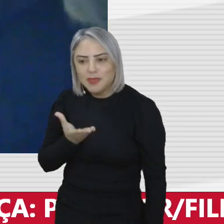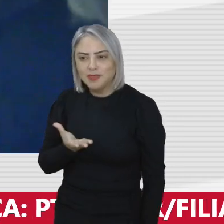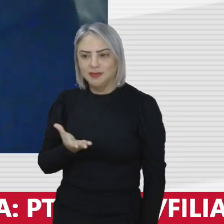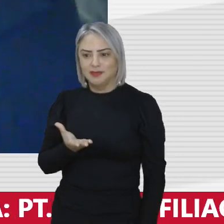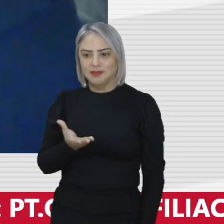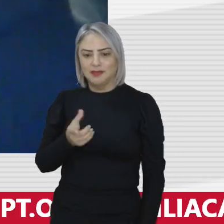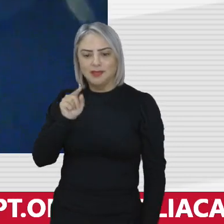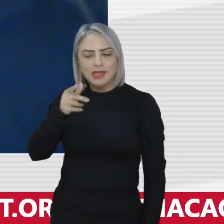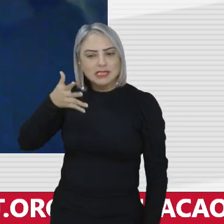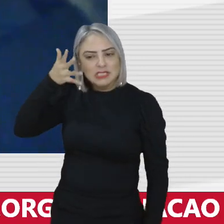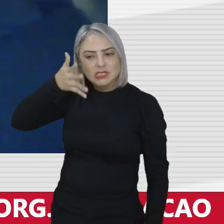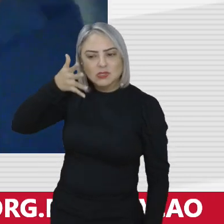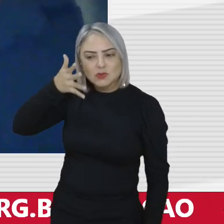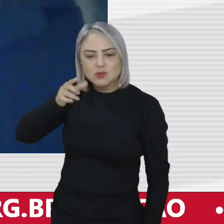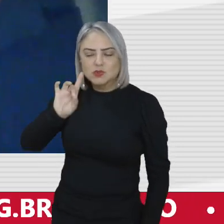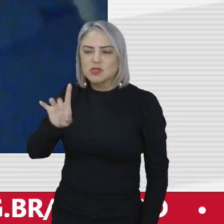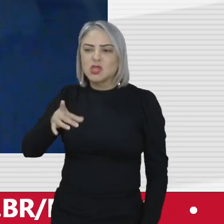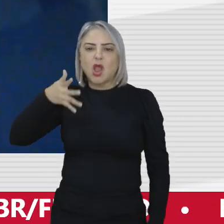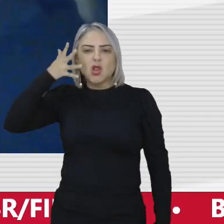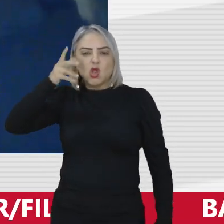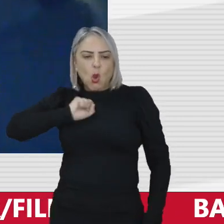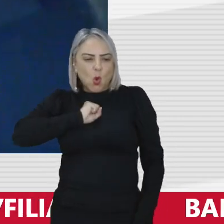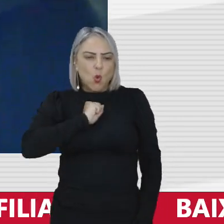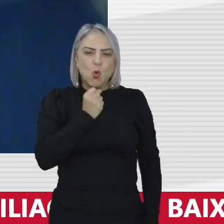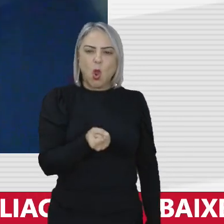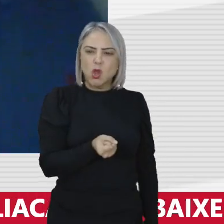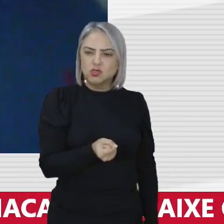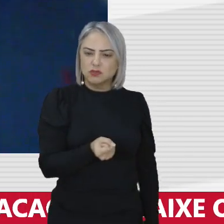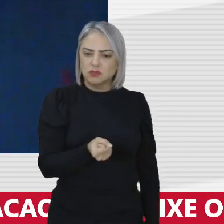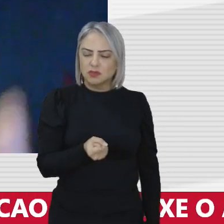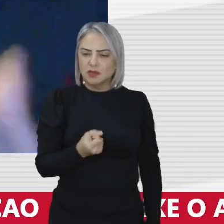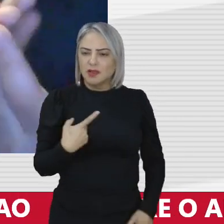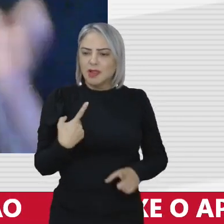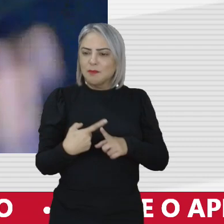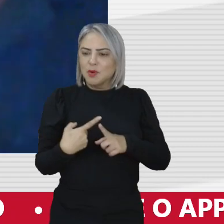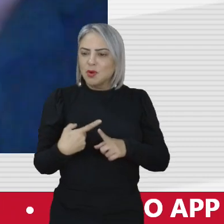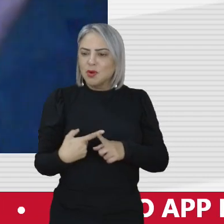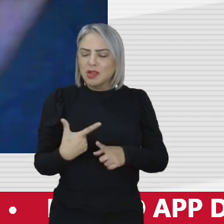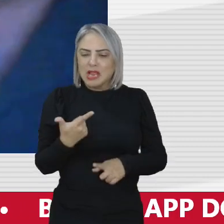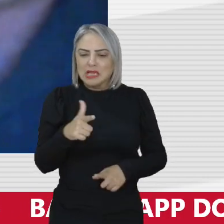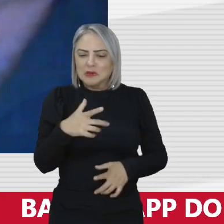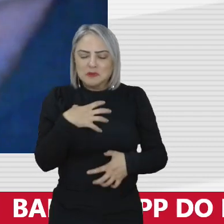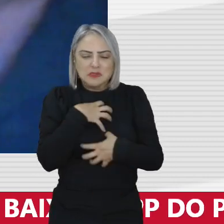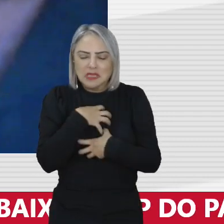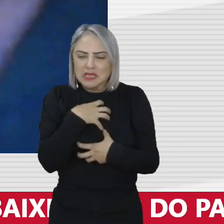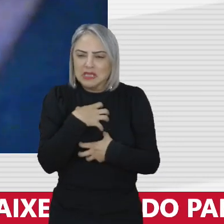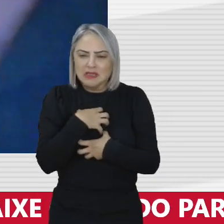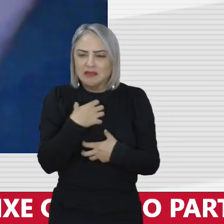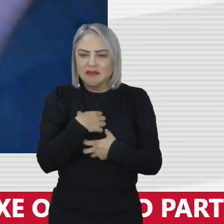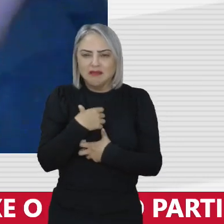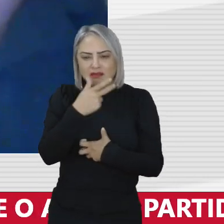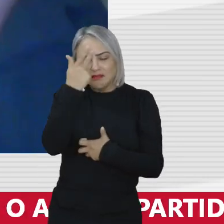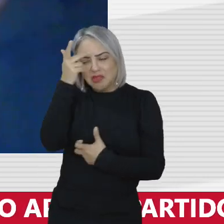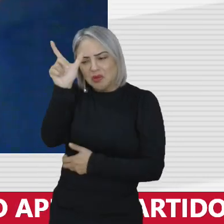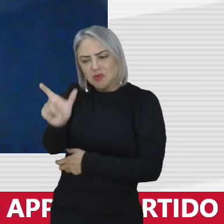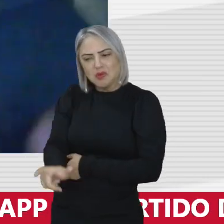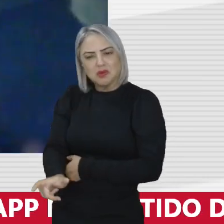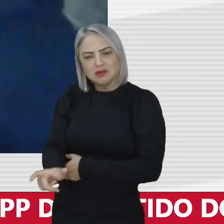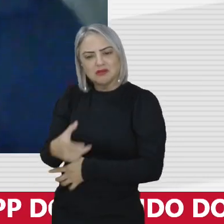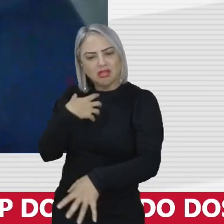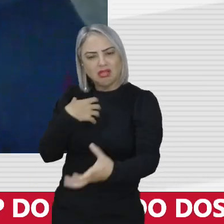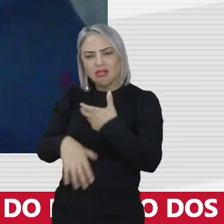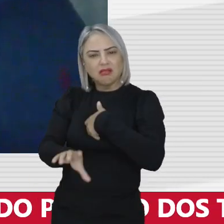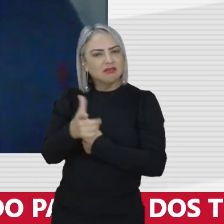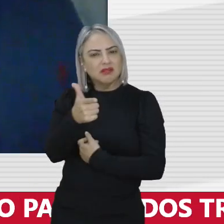esse discurso não é só o discurso do ódio ele é do ódio porque ele é insensível ao outro ser humano e na